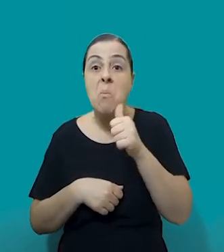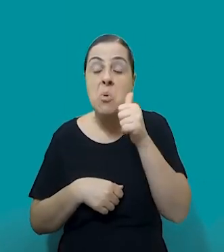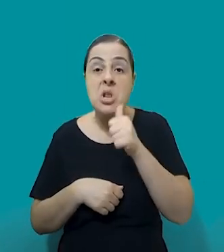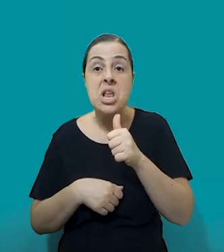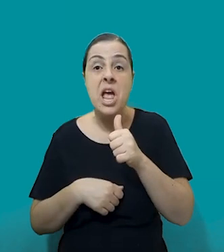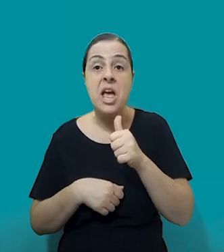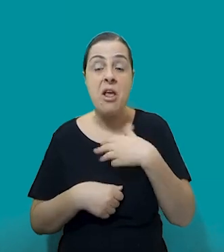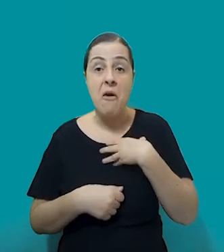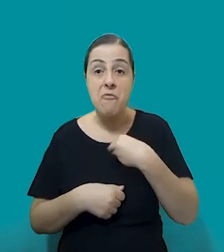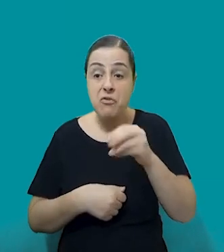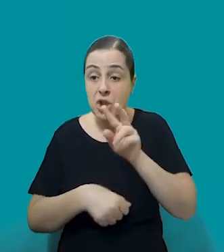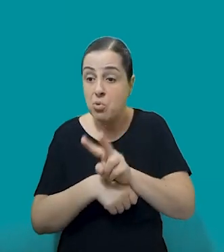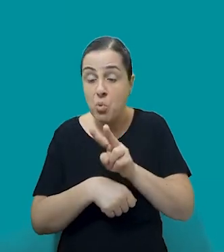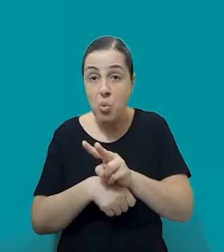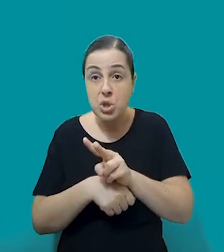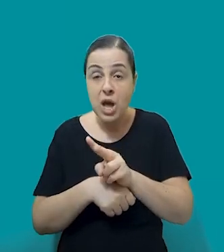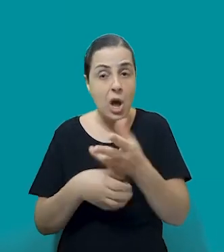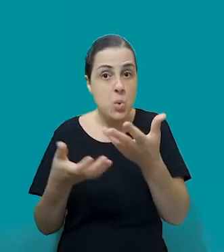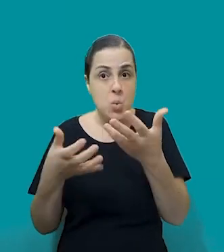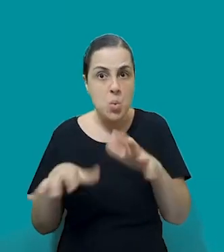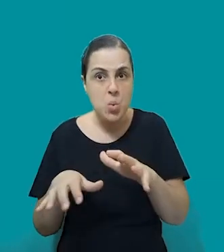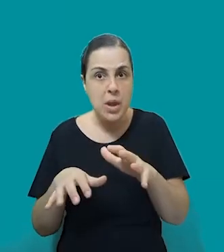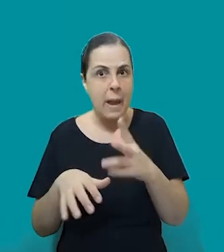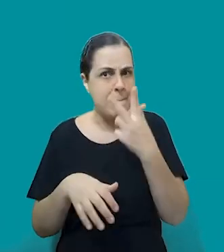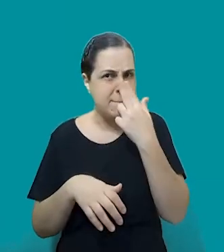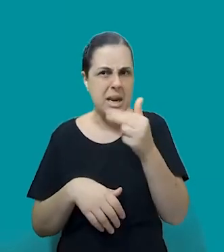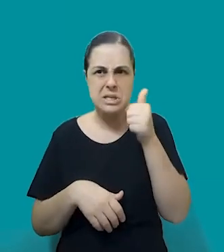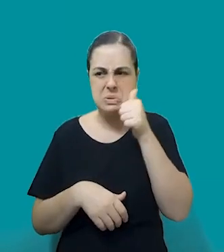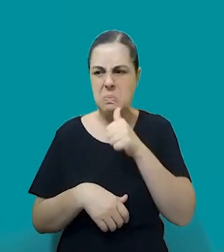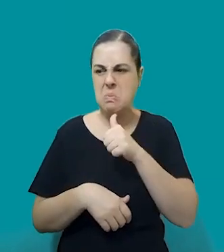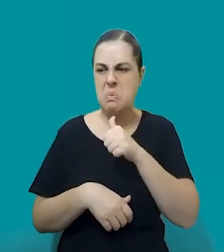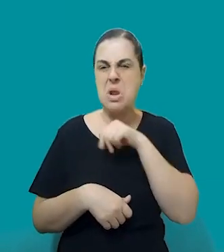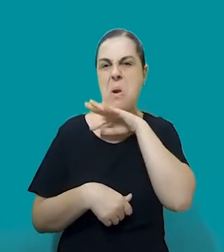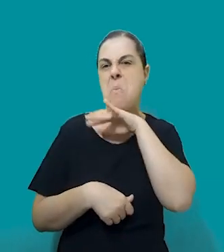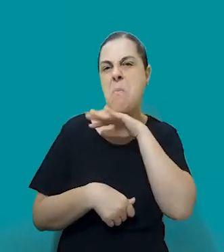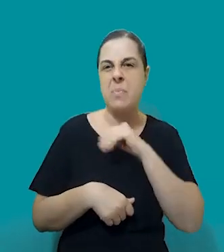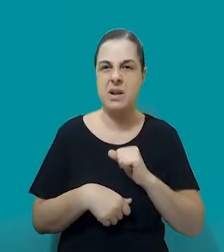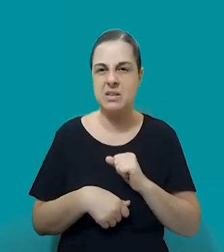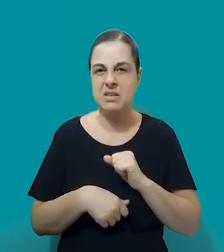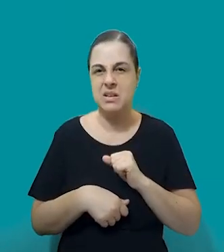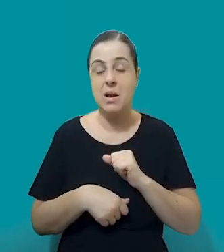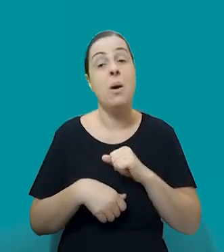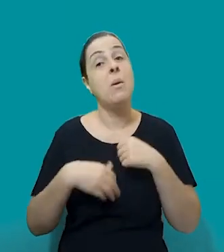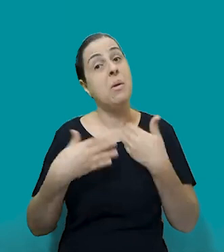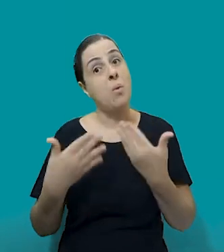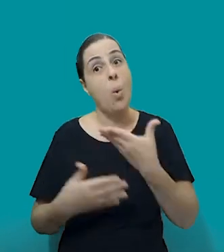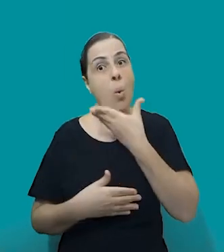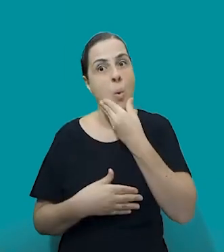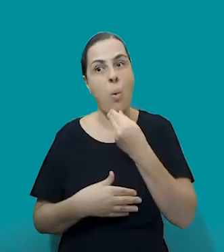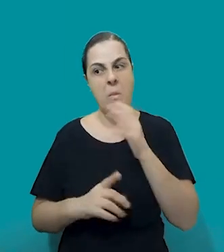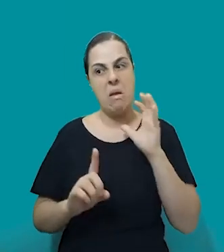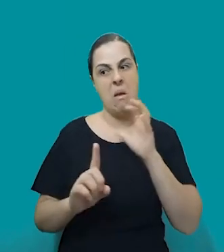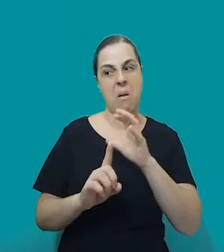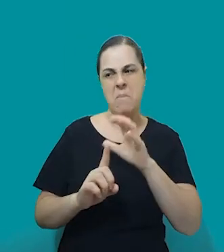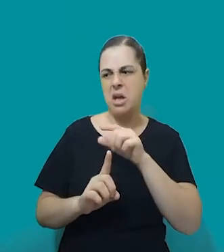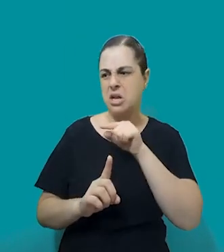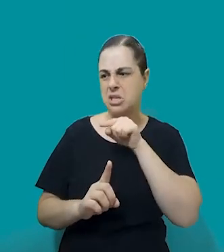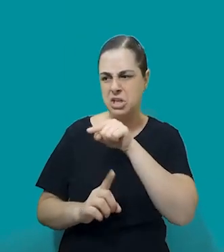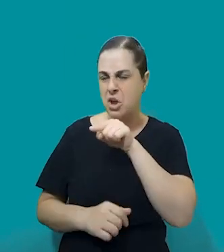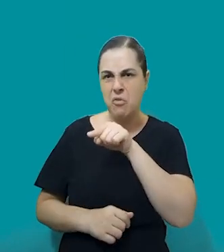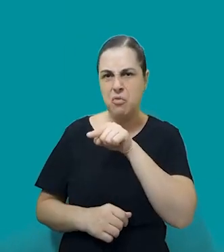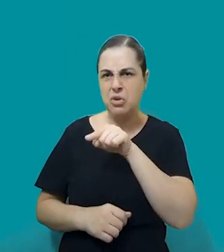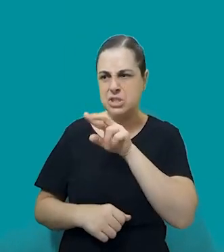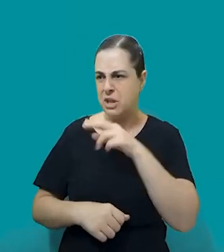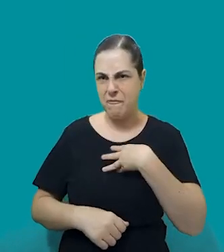estereótipo da mãe que vai abandonar, entre aspas, os filhos, né? Para ameaçar a mulher dela perder a guarda, né? Porque a gente entra na